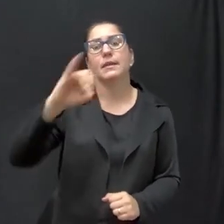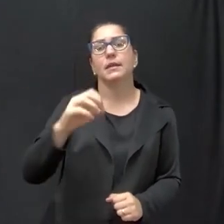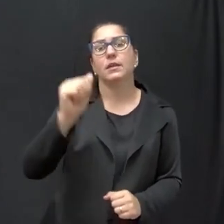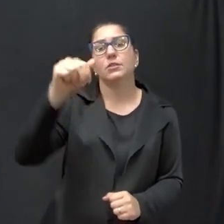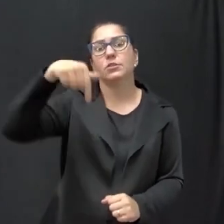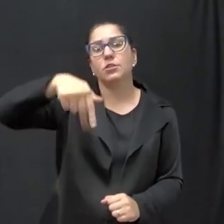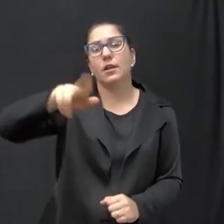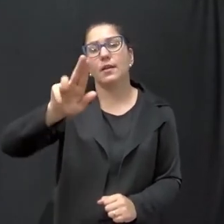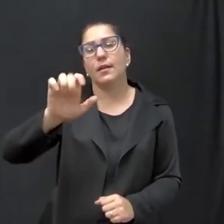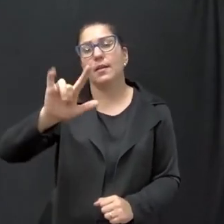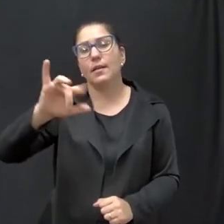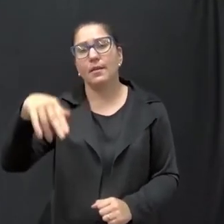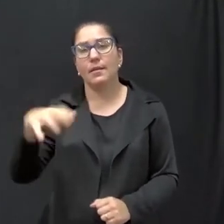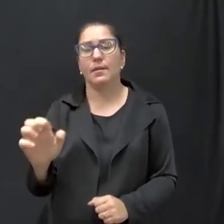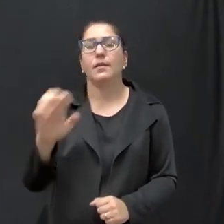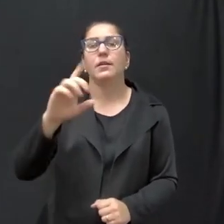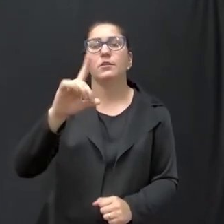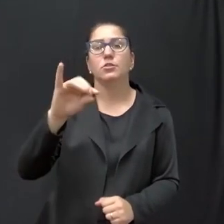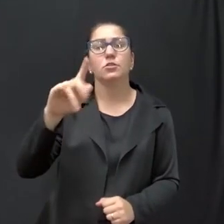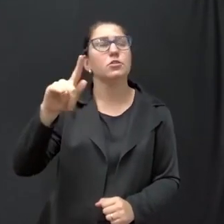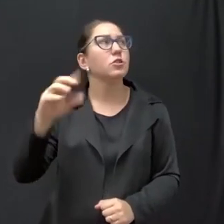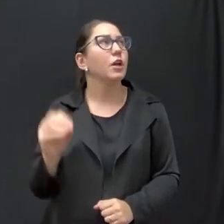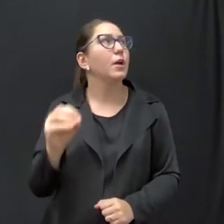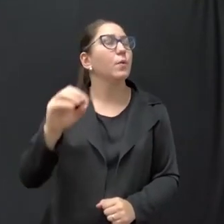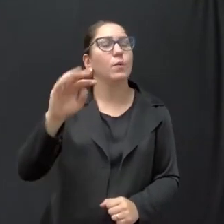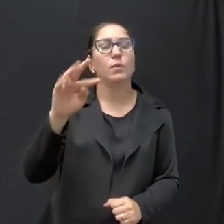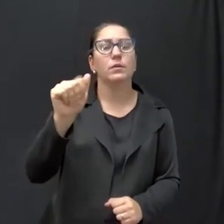Juan, Alexandra, Diego, Tatiane,